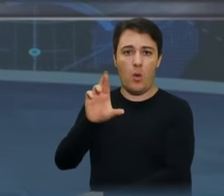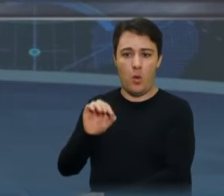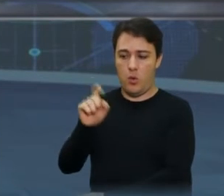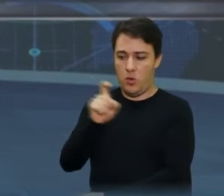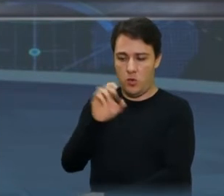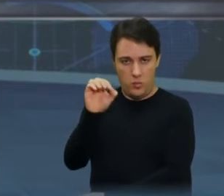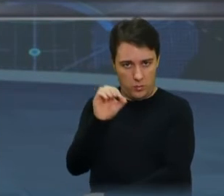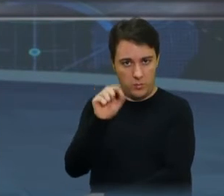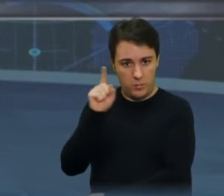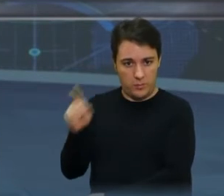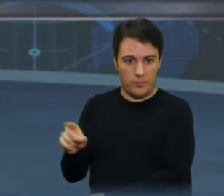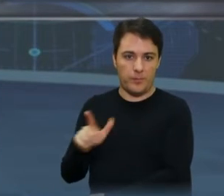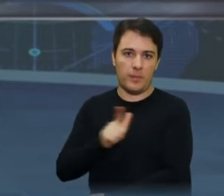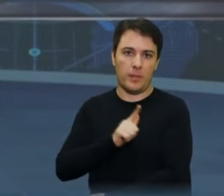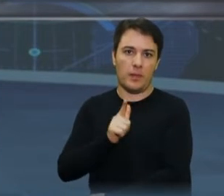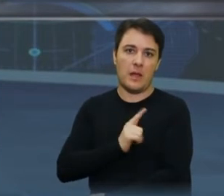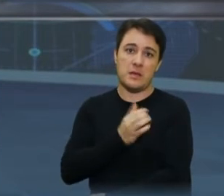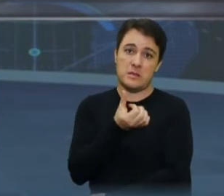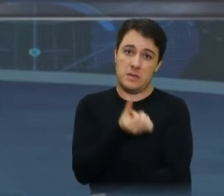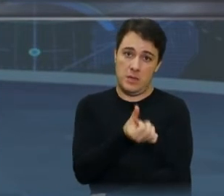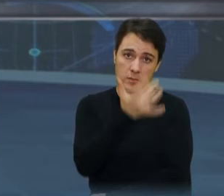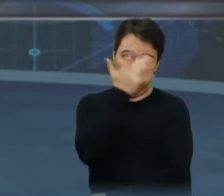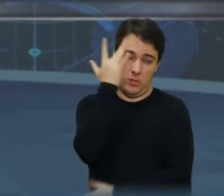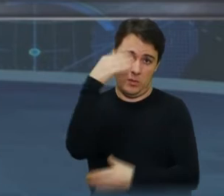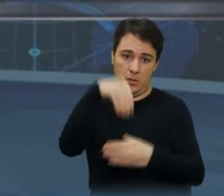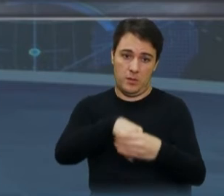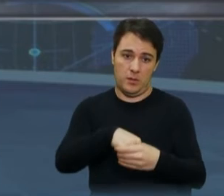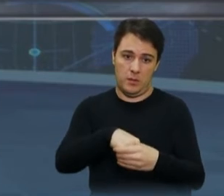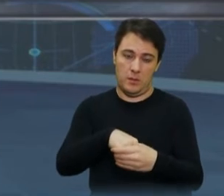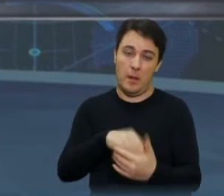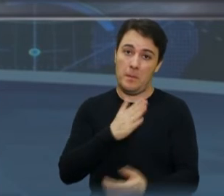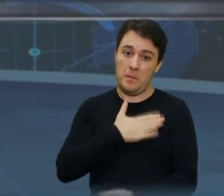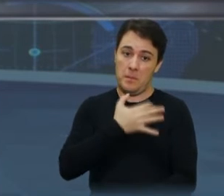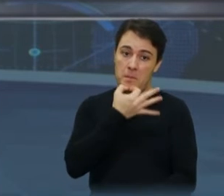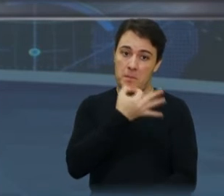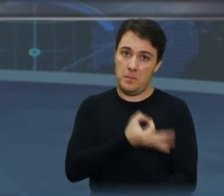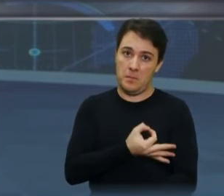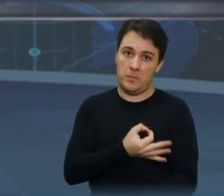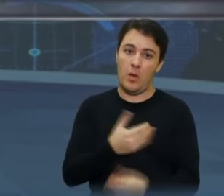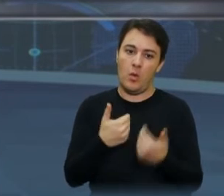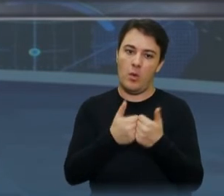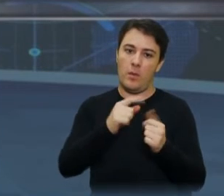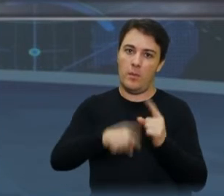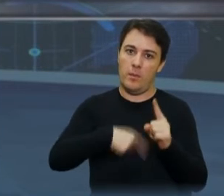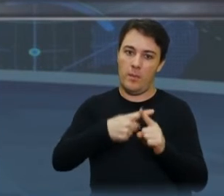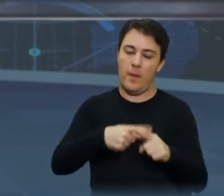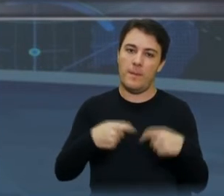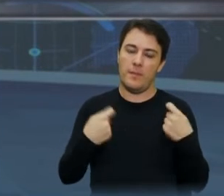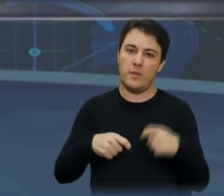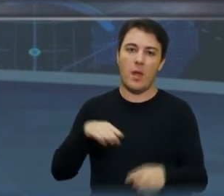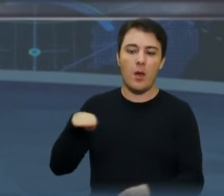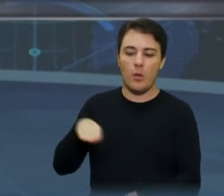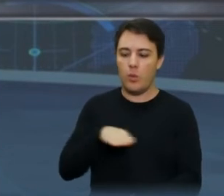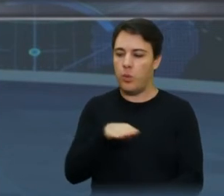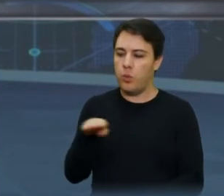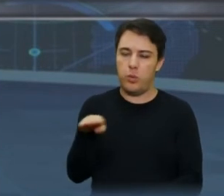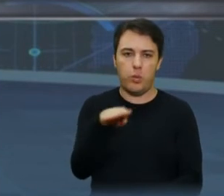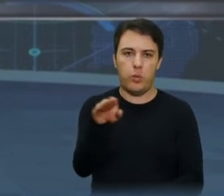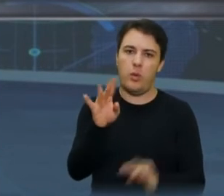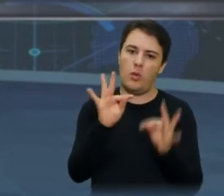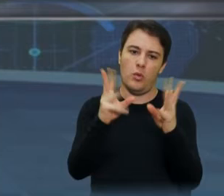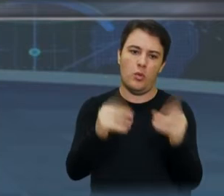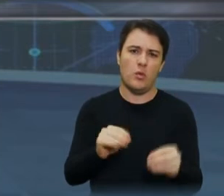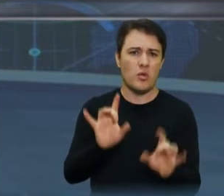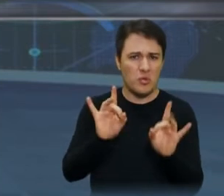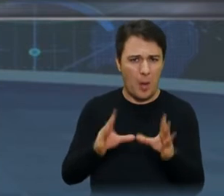saiu do bairro com 6 pessoas. A meu ver, o extra deveria fazer a rota toda e não